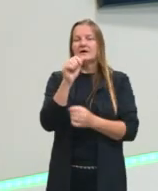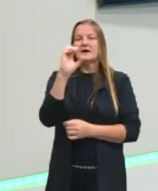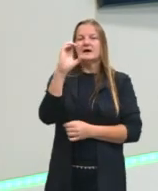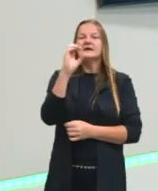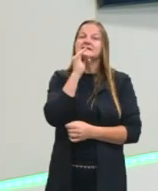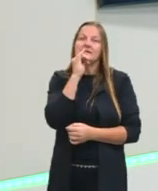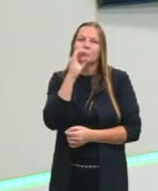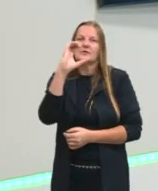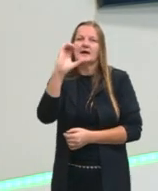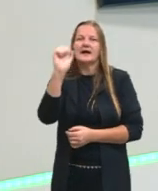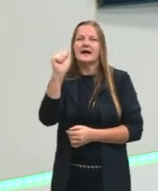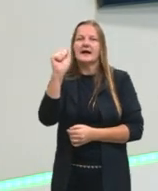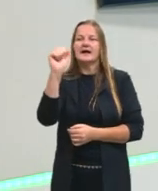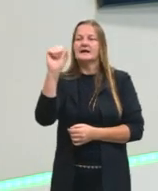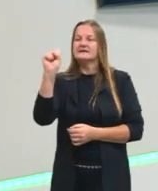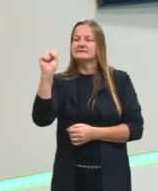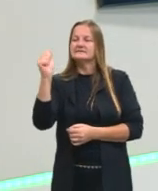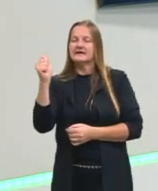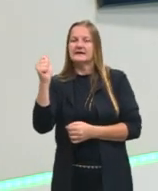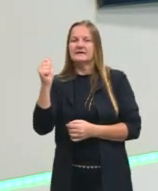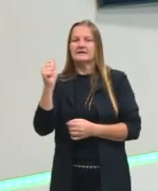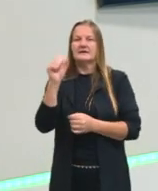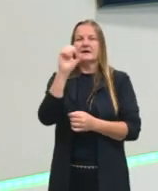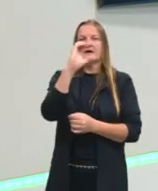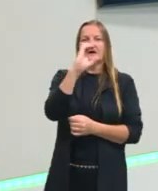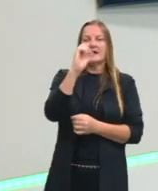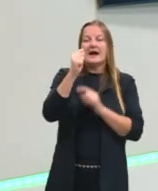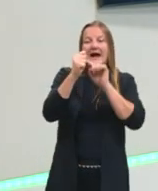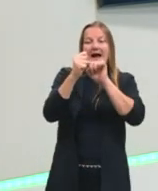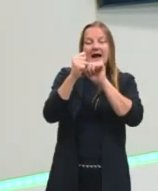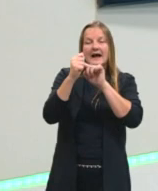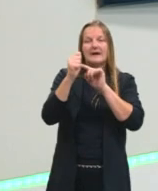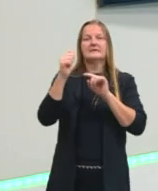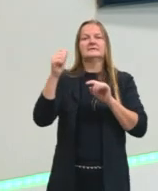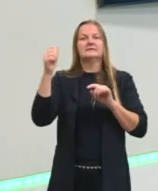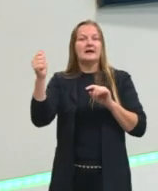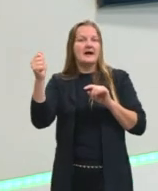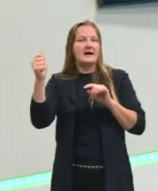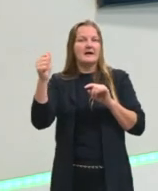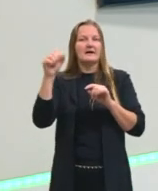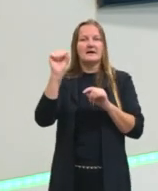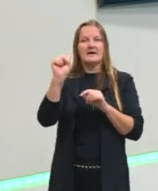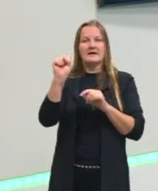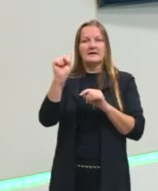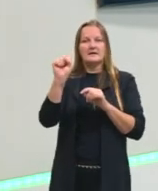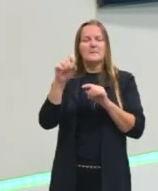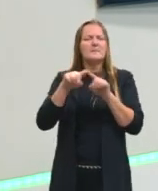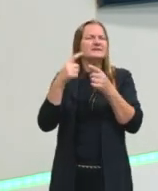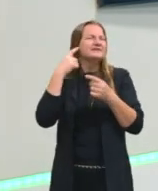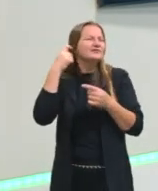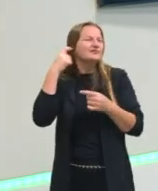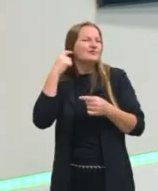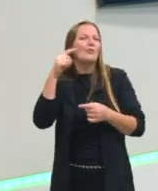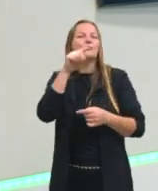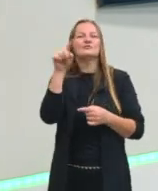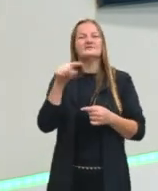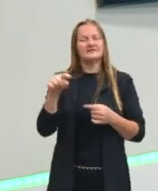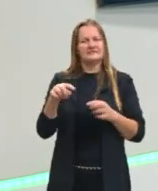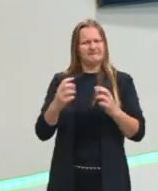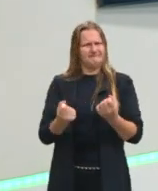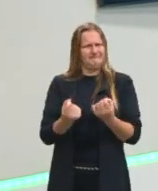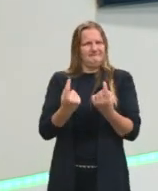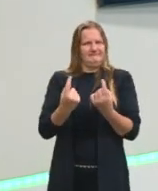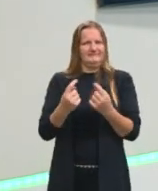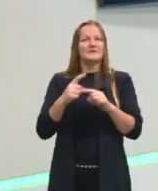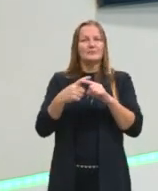casa, ali eu tenho um S, mas eu tenho, eu produzo som de Z. E é por isso, por